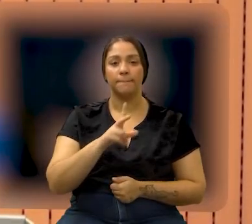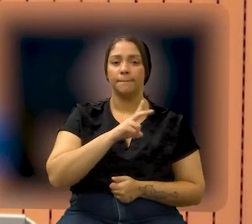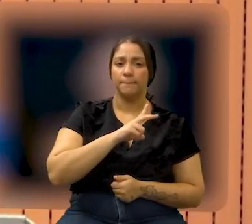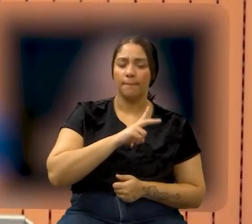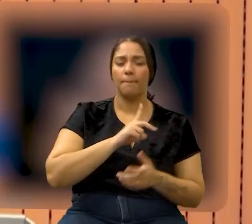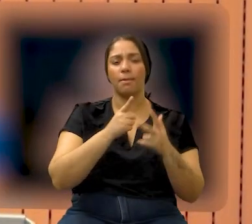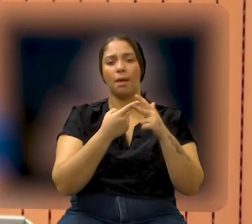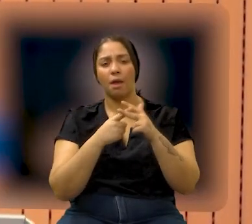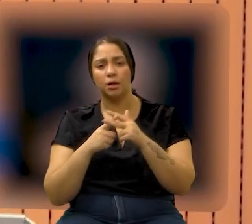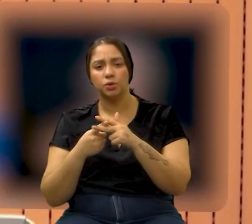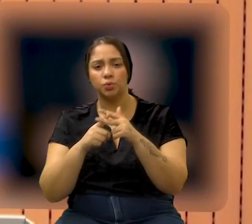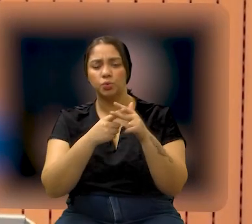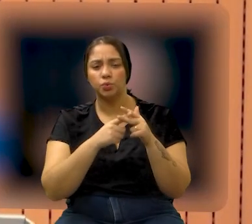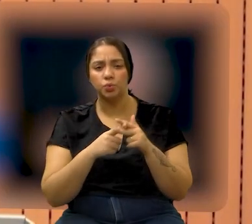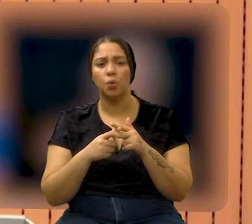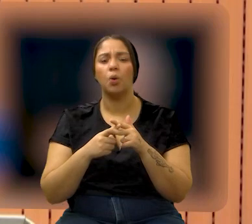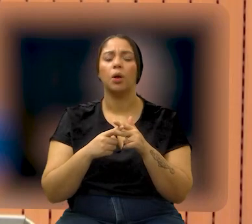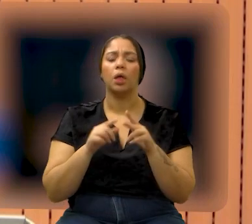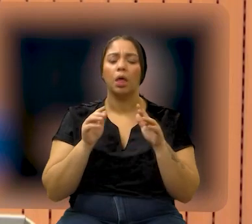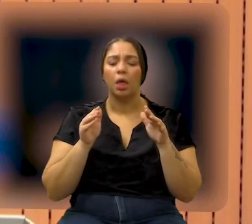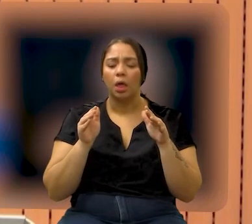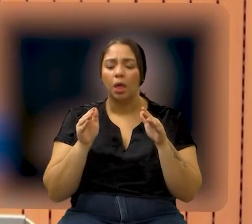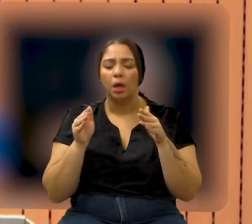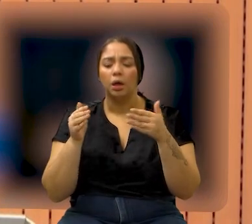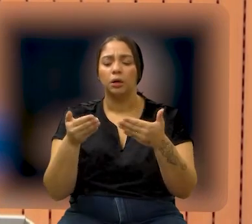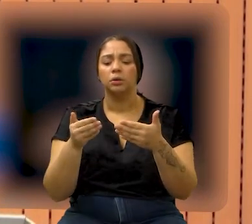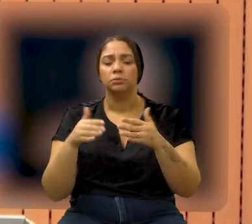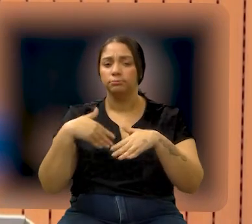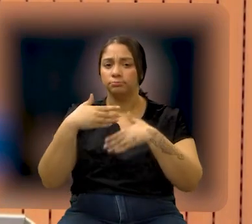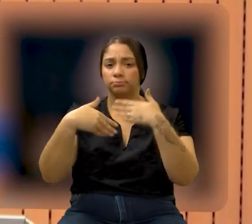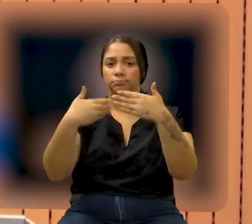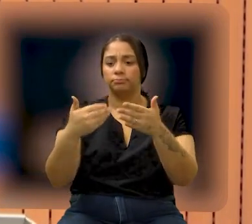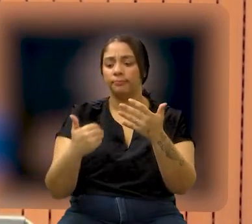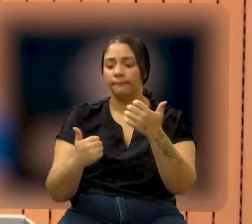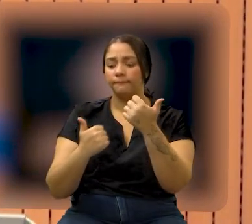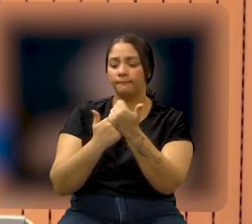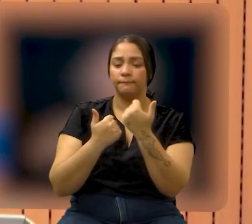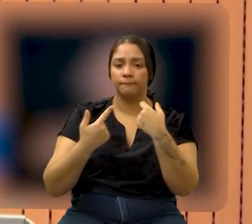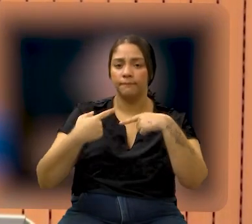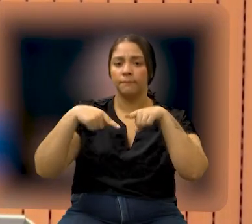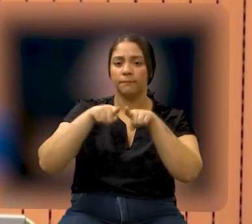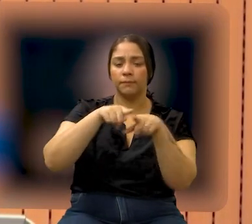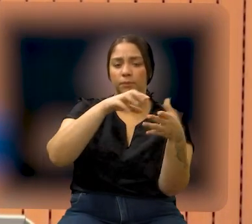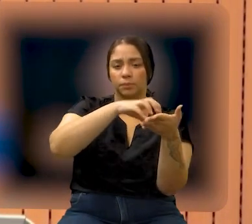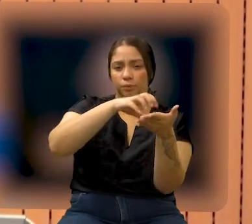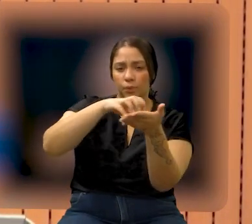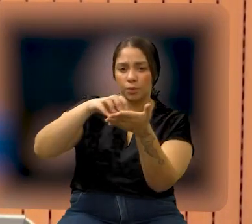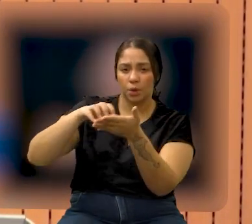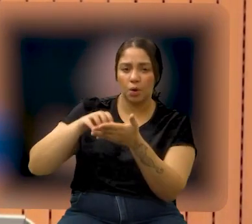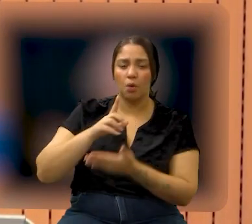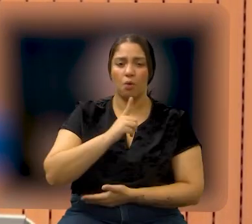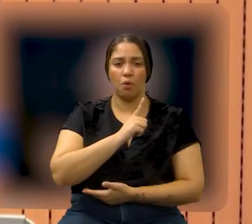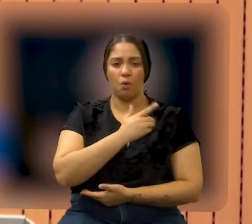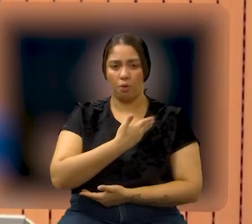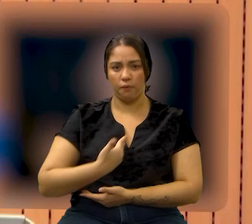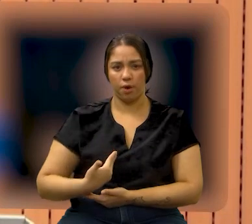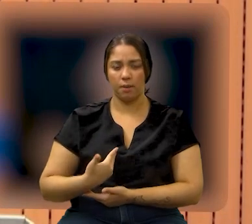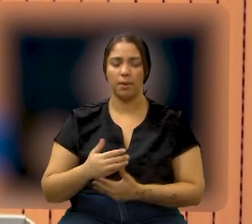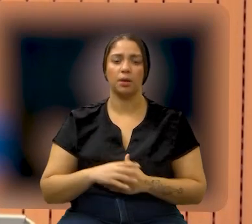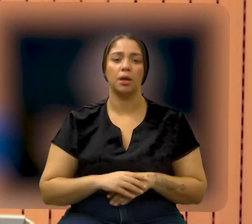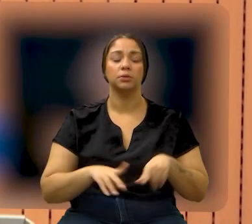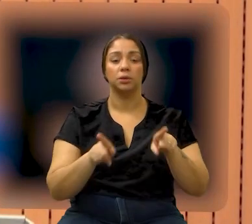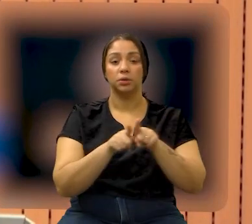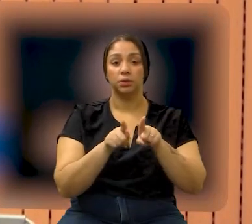convênios, protocolos, ajustes, termos ou outros instrumentos de promoção de parcerias entre órgãos governamentais